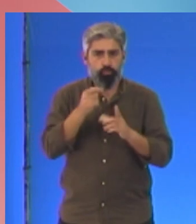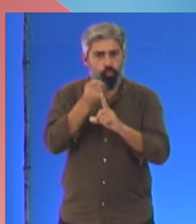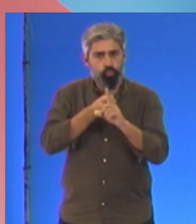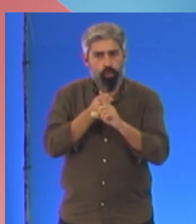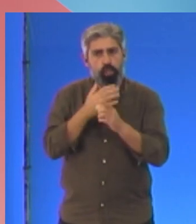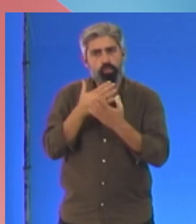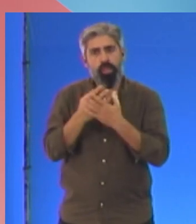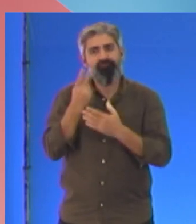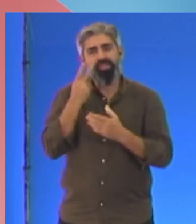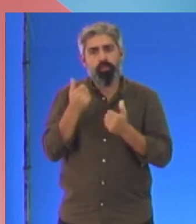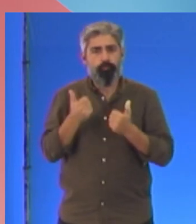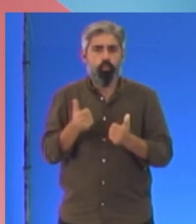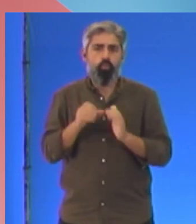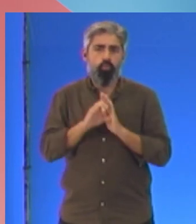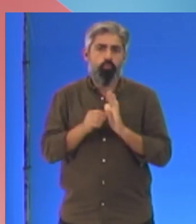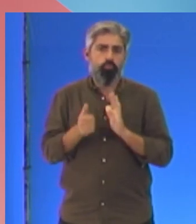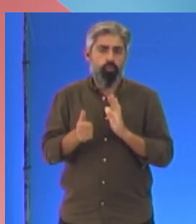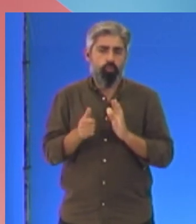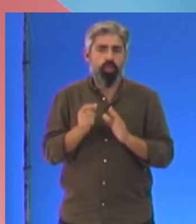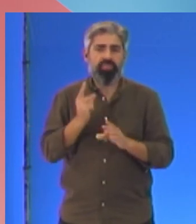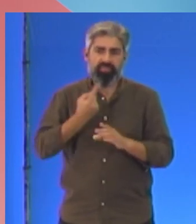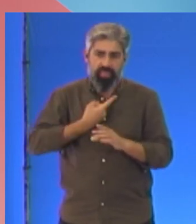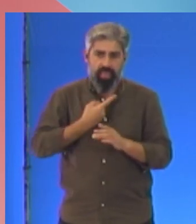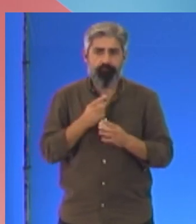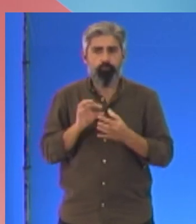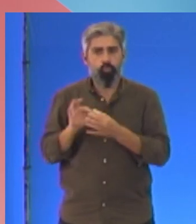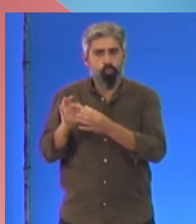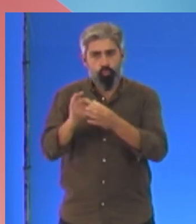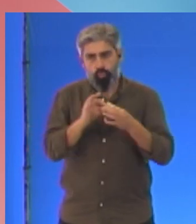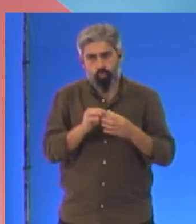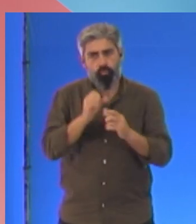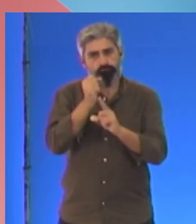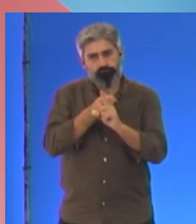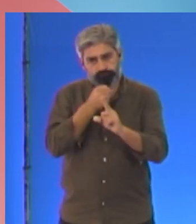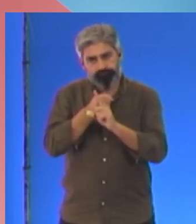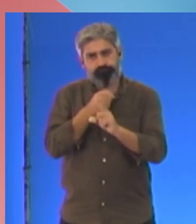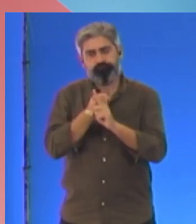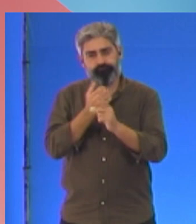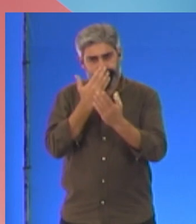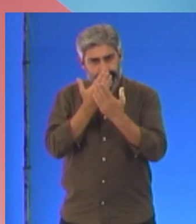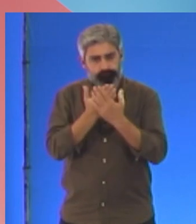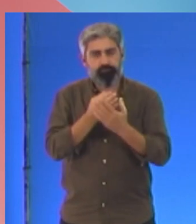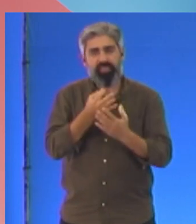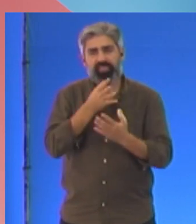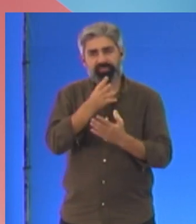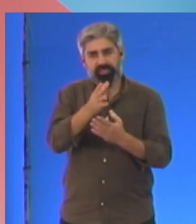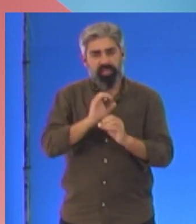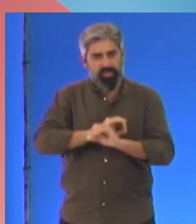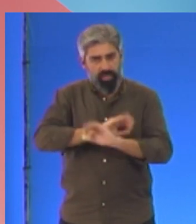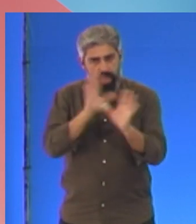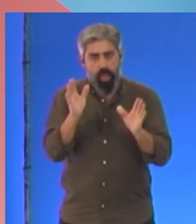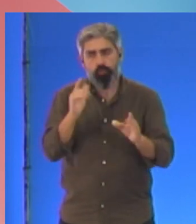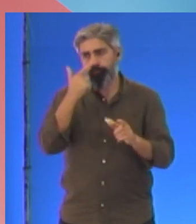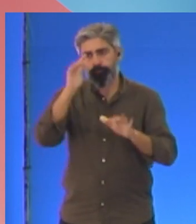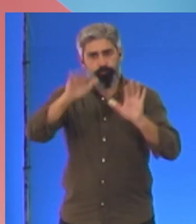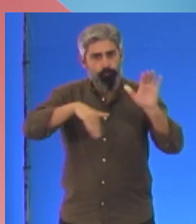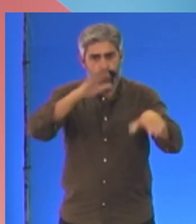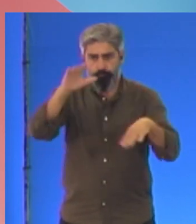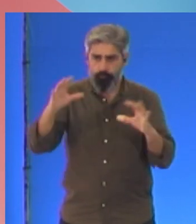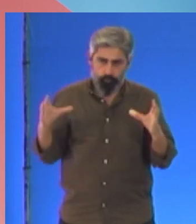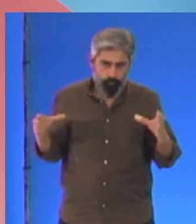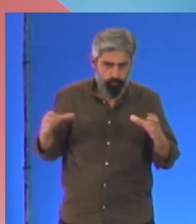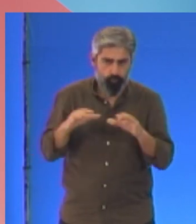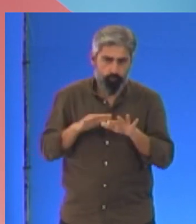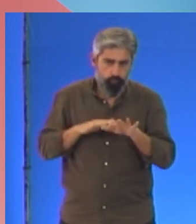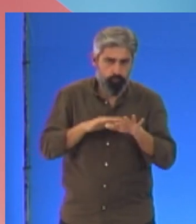vida boa. O dever da esquerda é ser unitária e combativa, é falar claro e é mobilizar o povo. Toda a